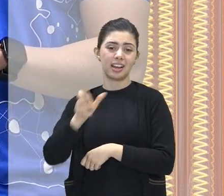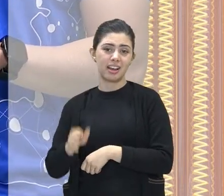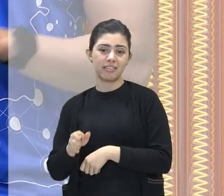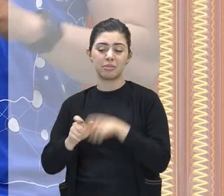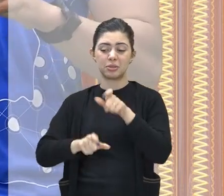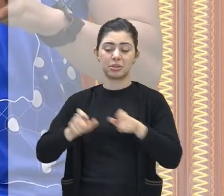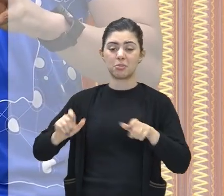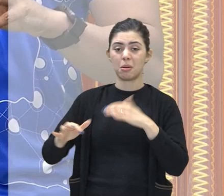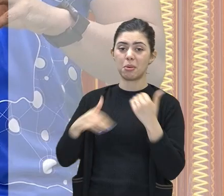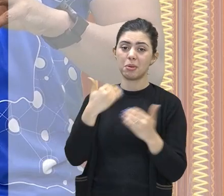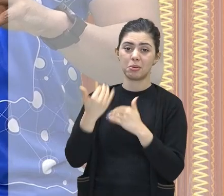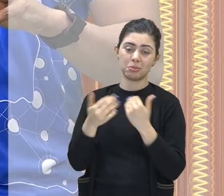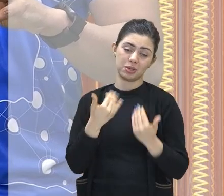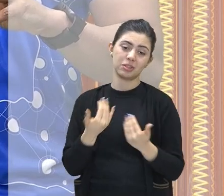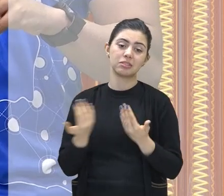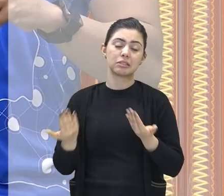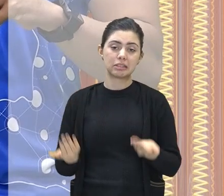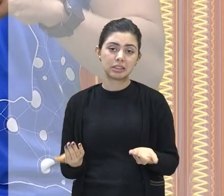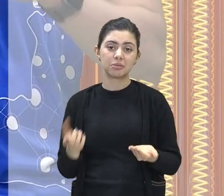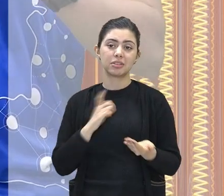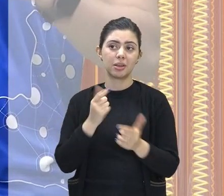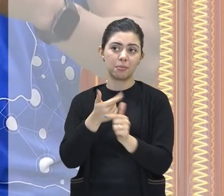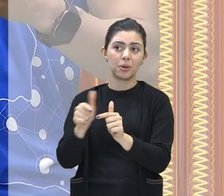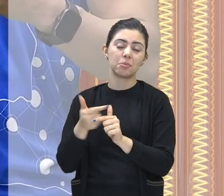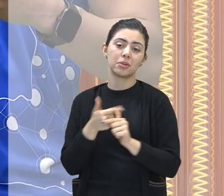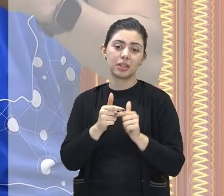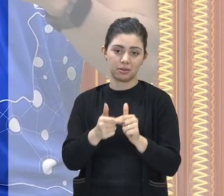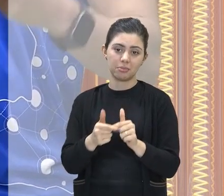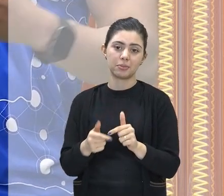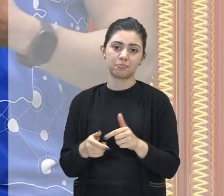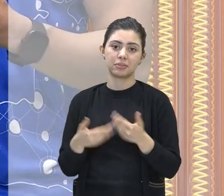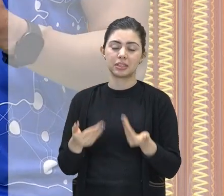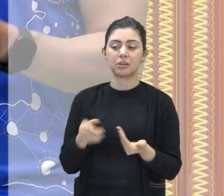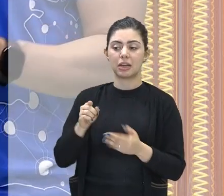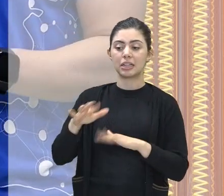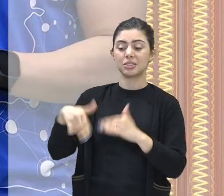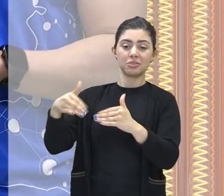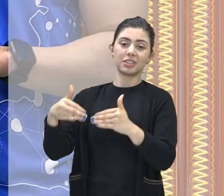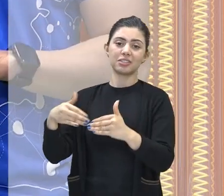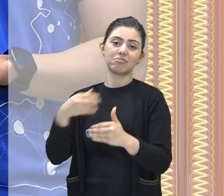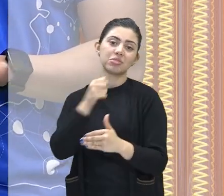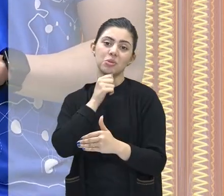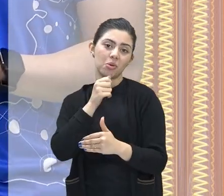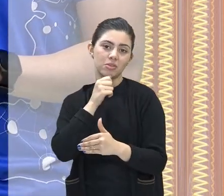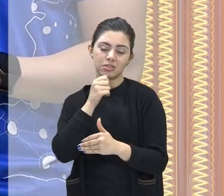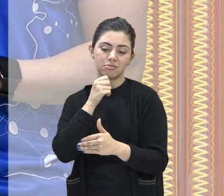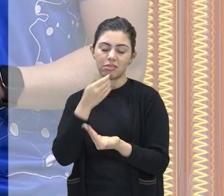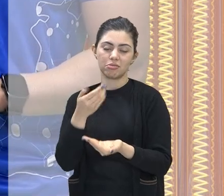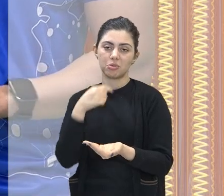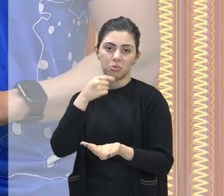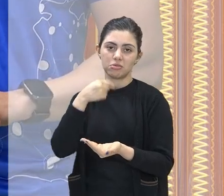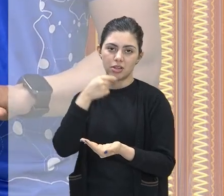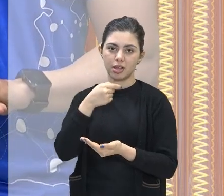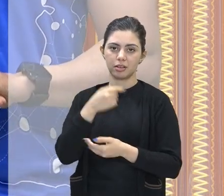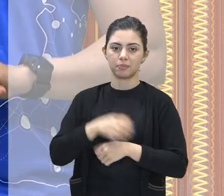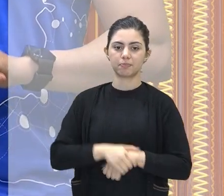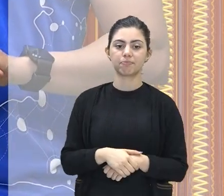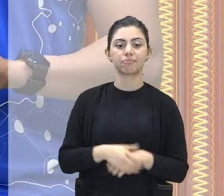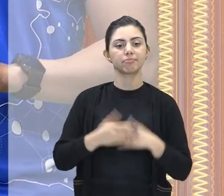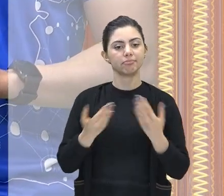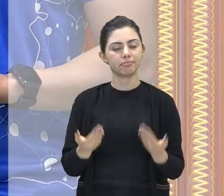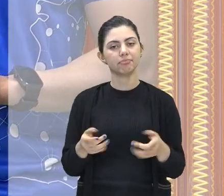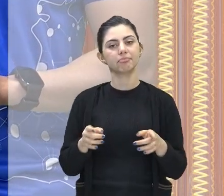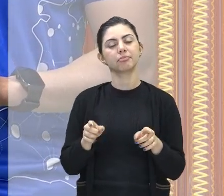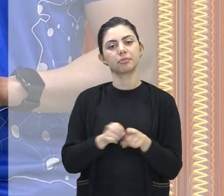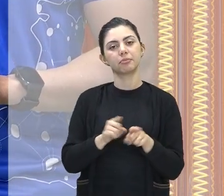africanos e são também um entrave para o desenvolvimento econômico e social. Bem, nós falamos